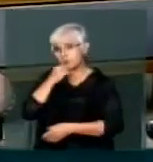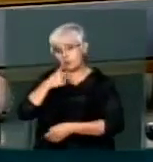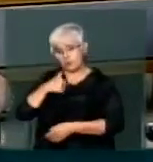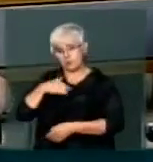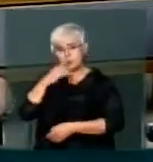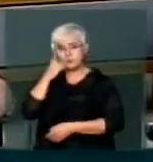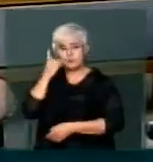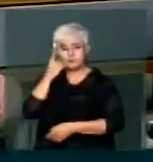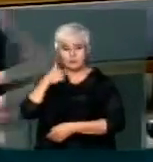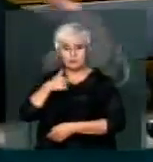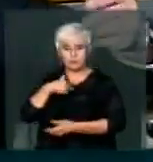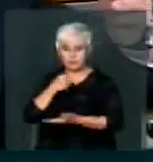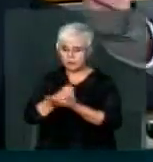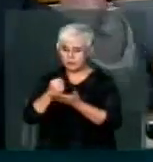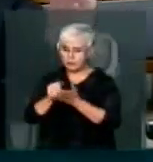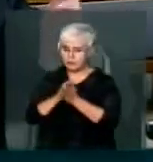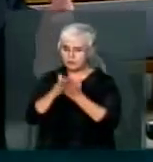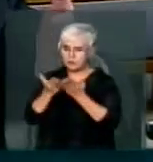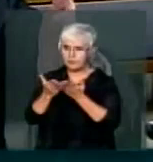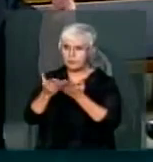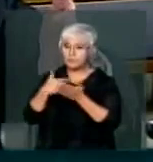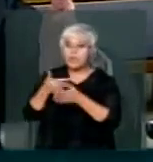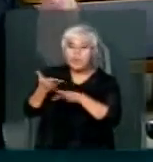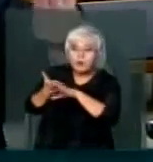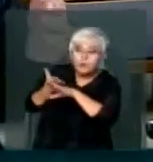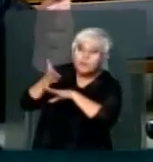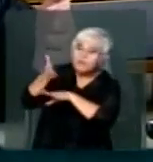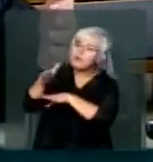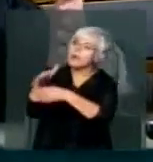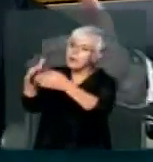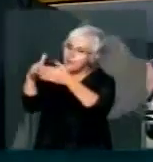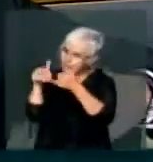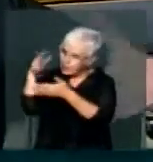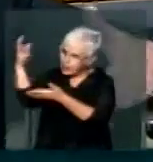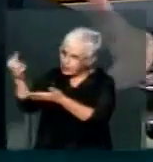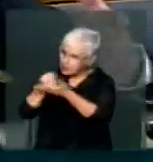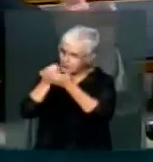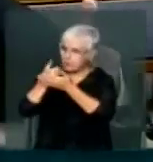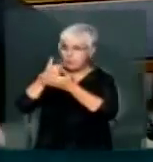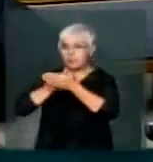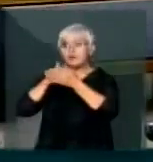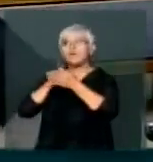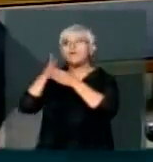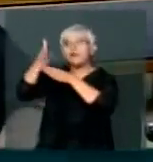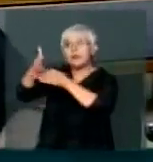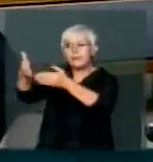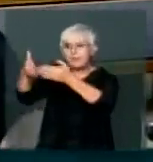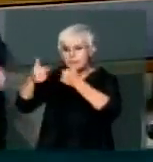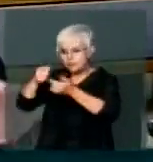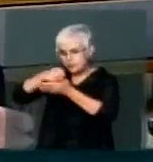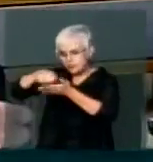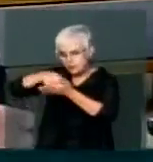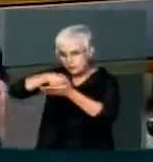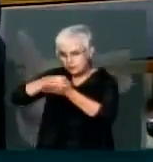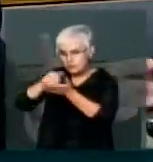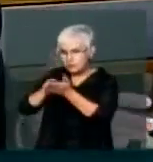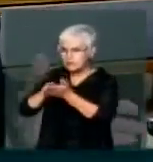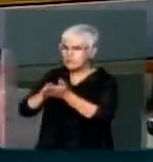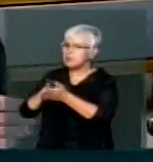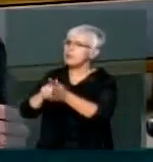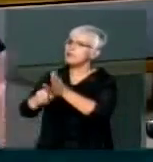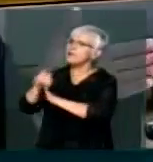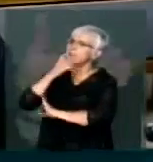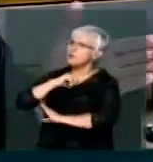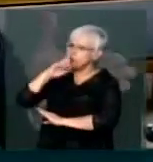deputado Eu tenho passaporte diplomático Eu fui lá Pegaram o passaporte diplomático Eu fui lá requerer Assinei Eu pergunto